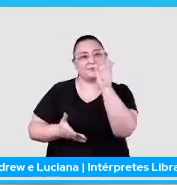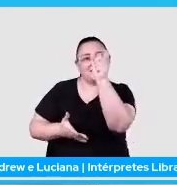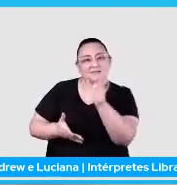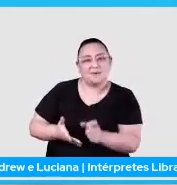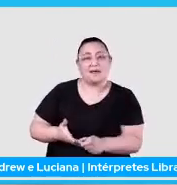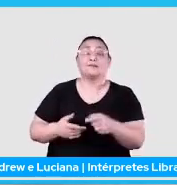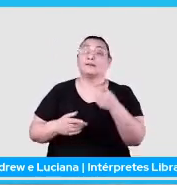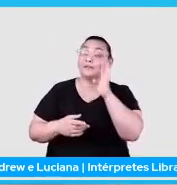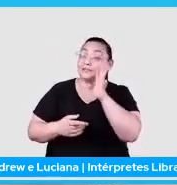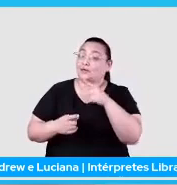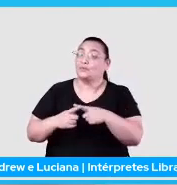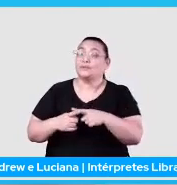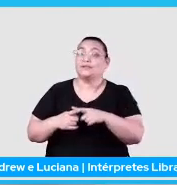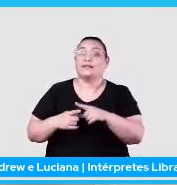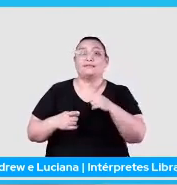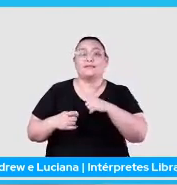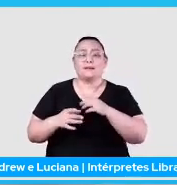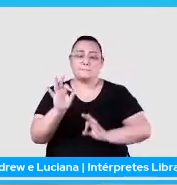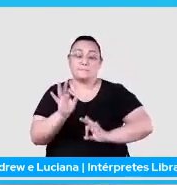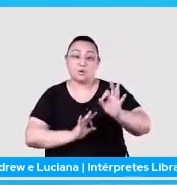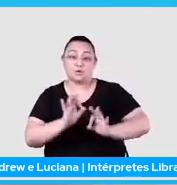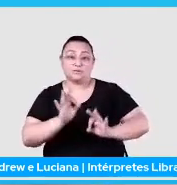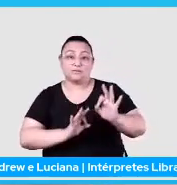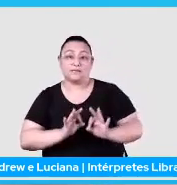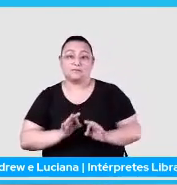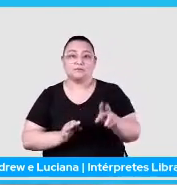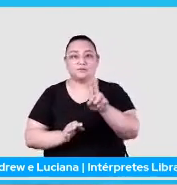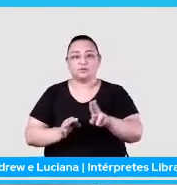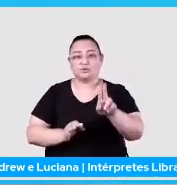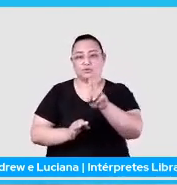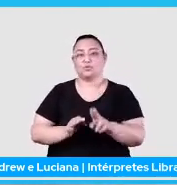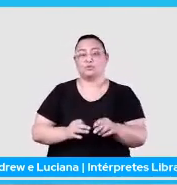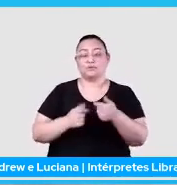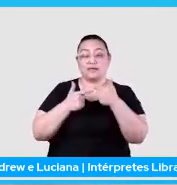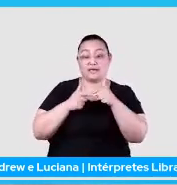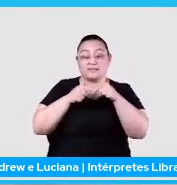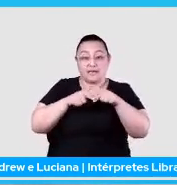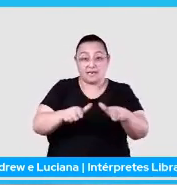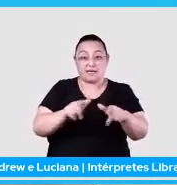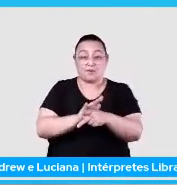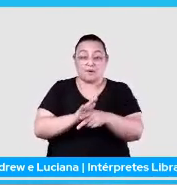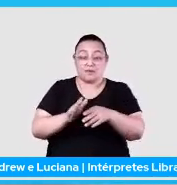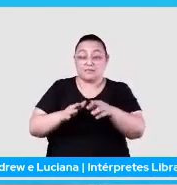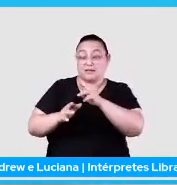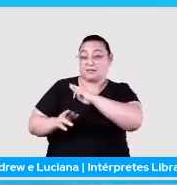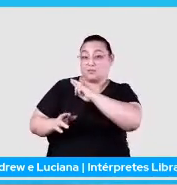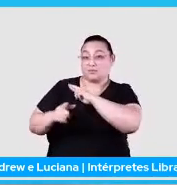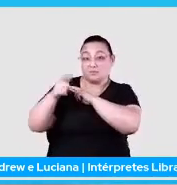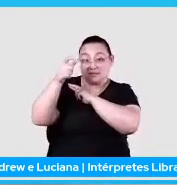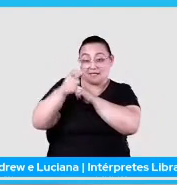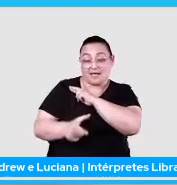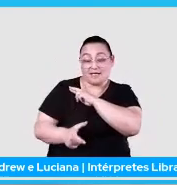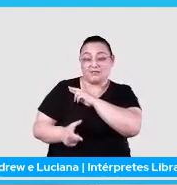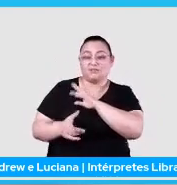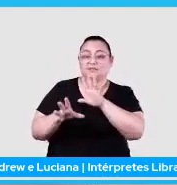muito massa porque tem projetos que usam essa linha aqui, essas tarefas aqui, que é de simplificar esse